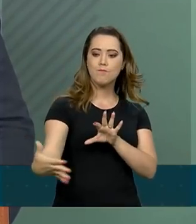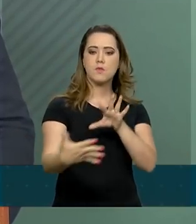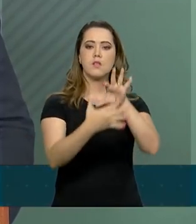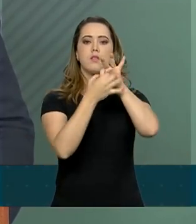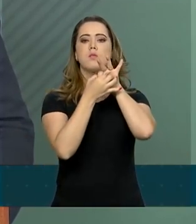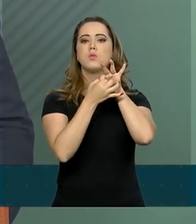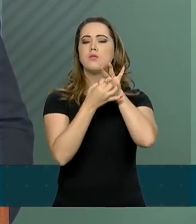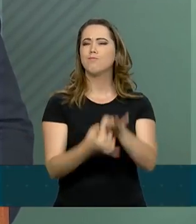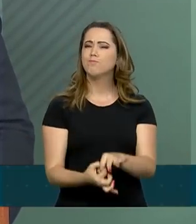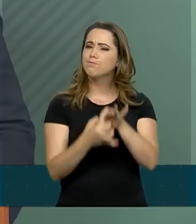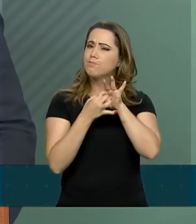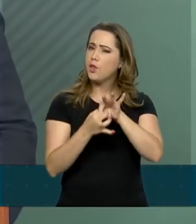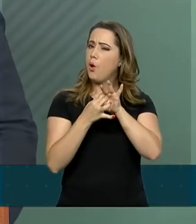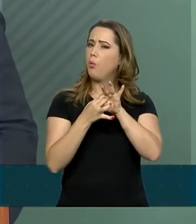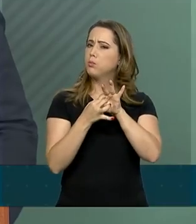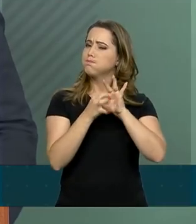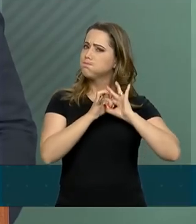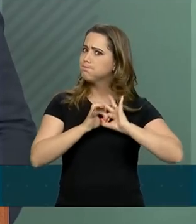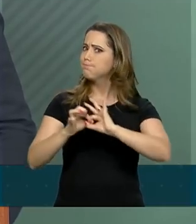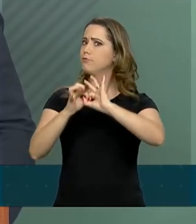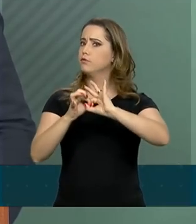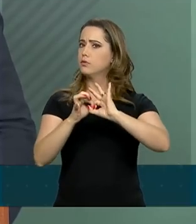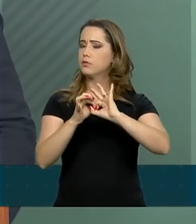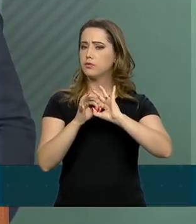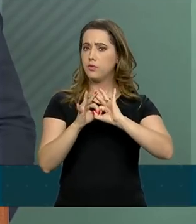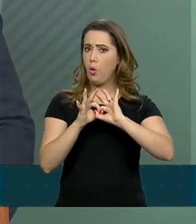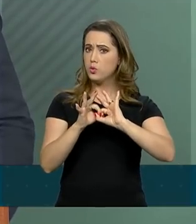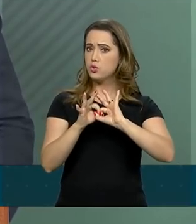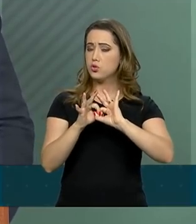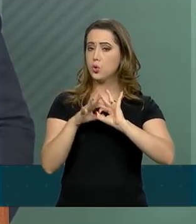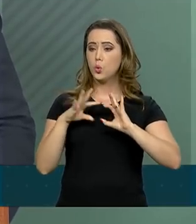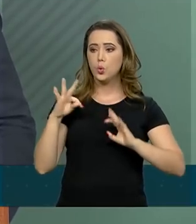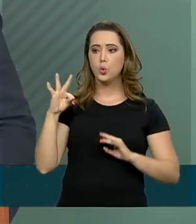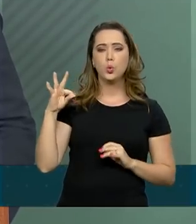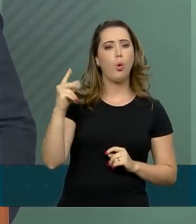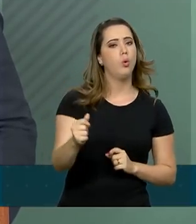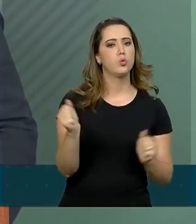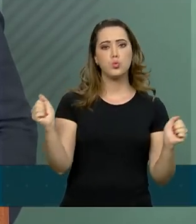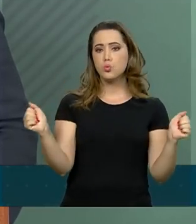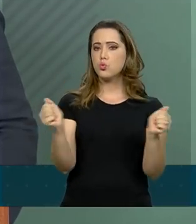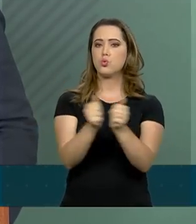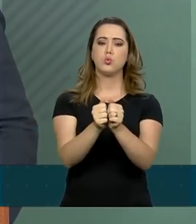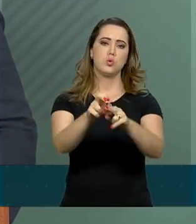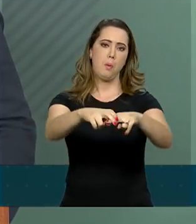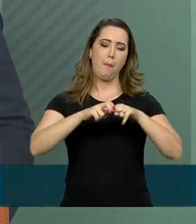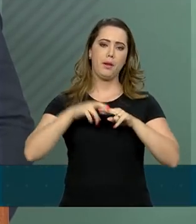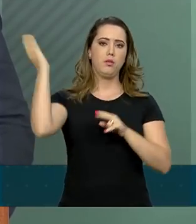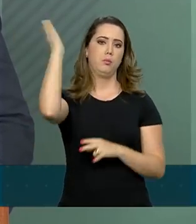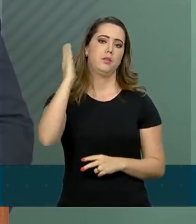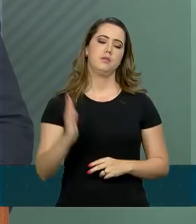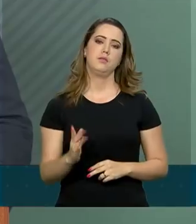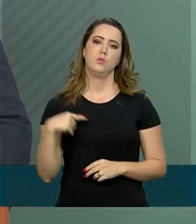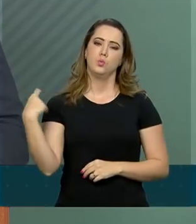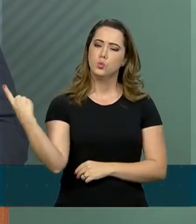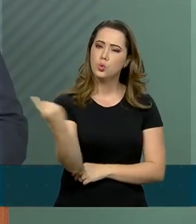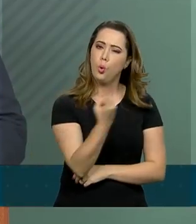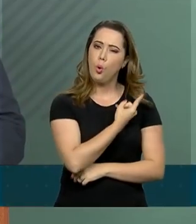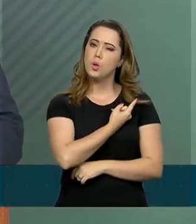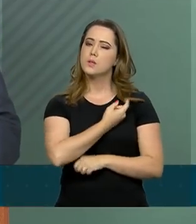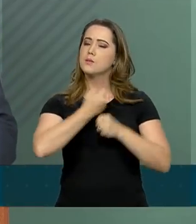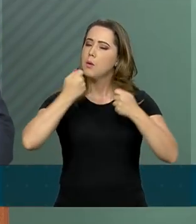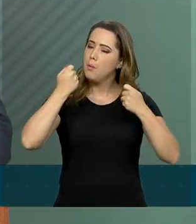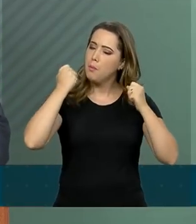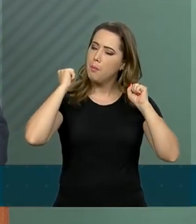pelo Brasil. Estamos todos no mesmo barco e juntos podemos mudar